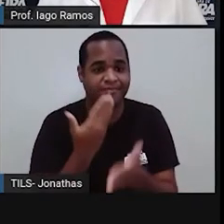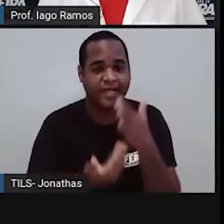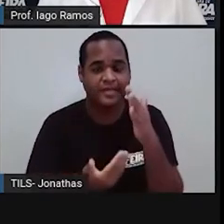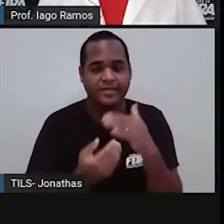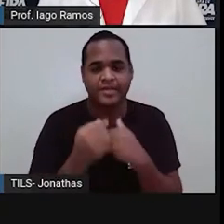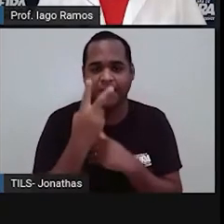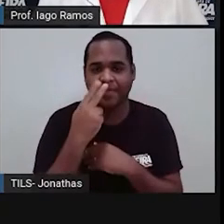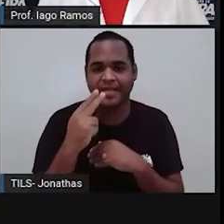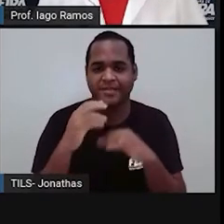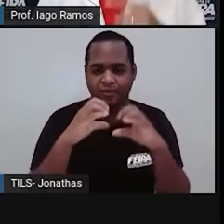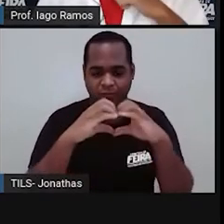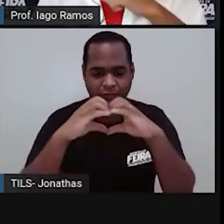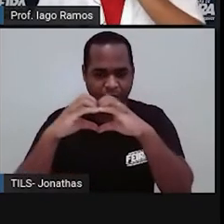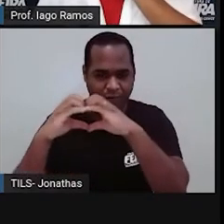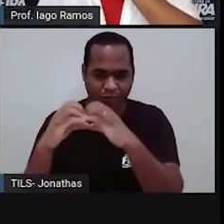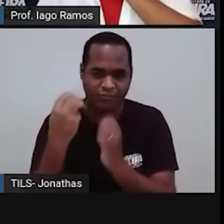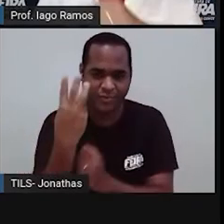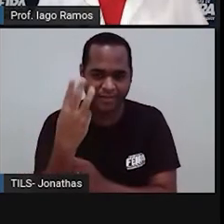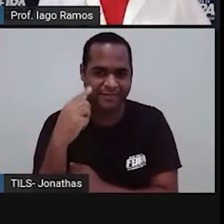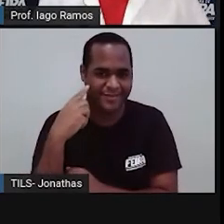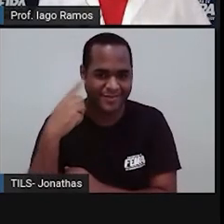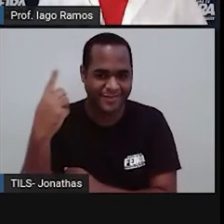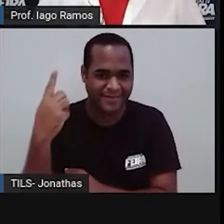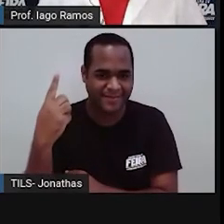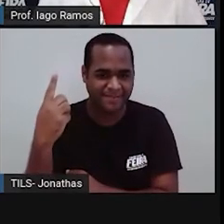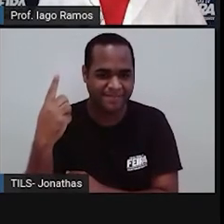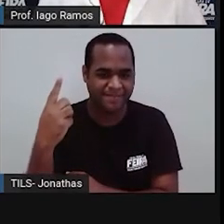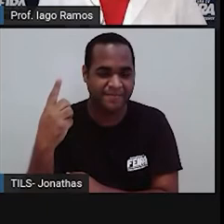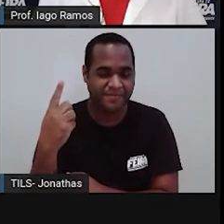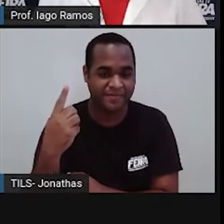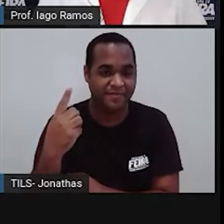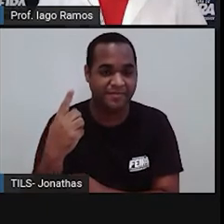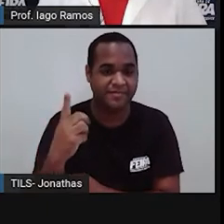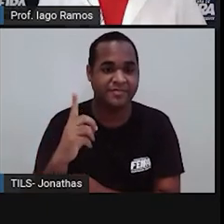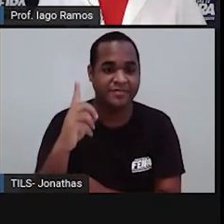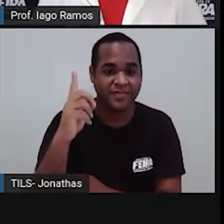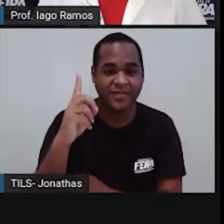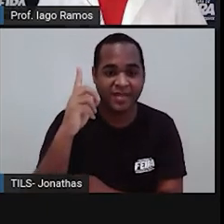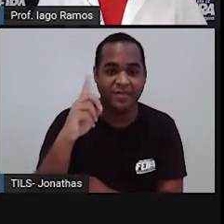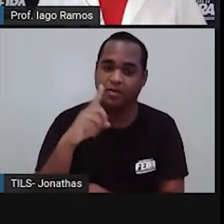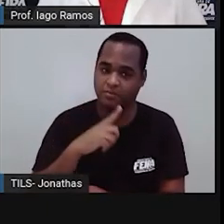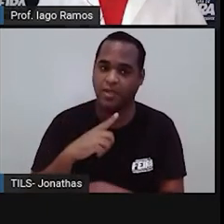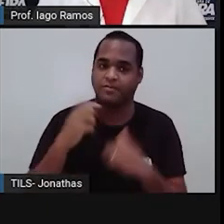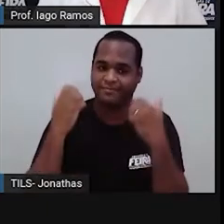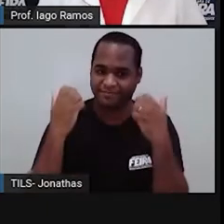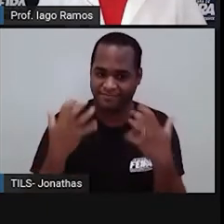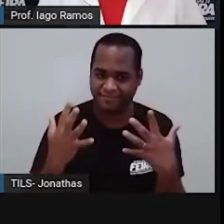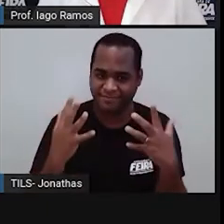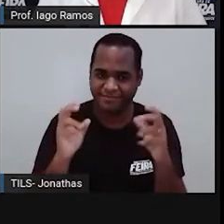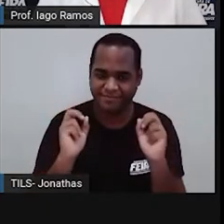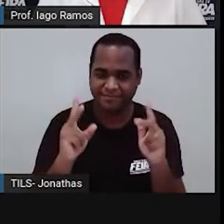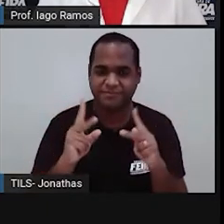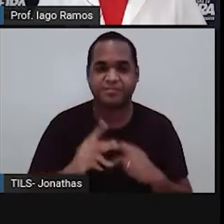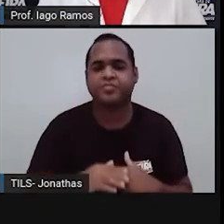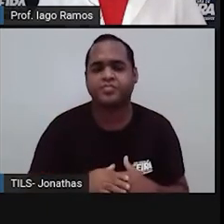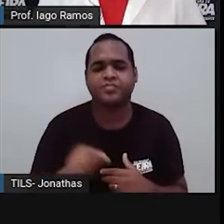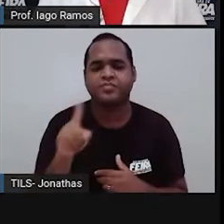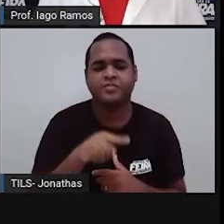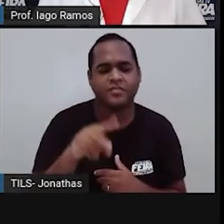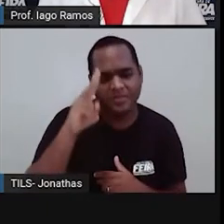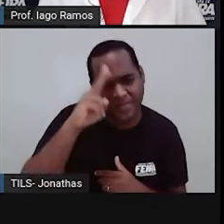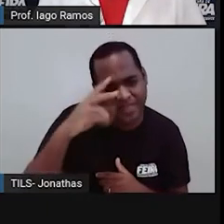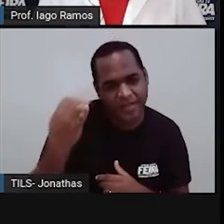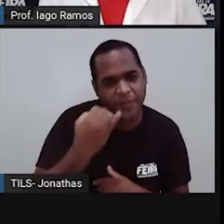coraçõezinhos que aparecem ali no cantinho lá em cima da tela. Tá? Então vamos lá. Qual dos objetos nos faz lembrar o